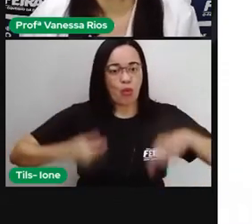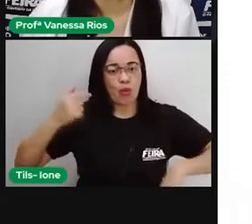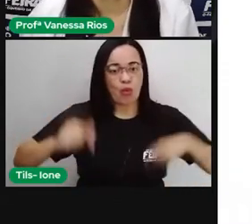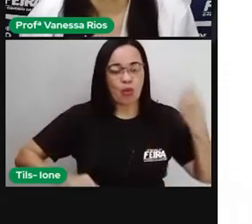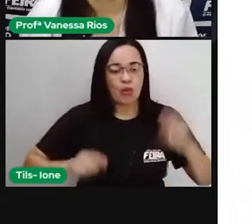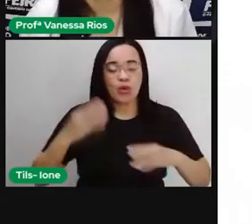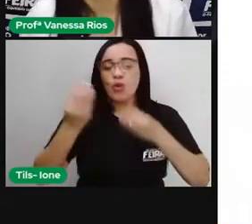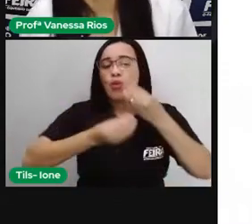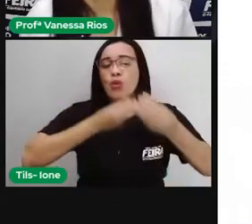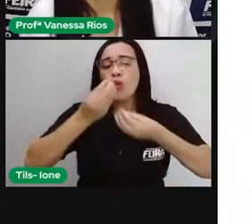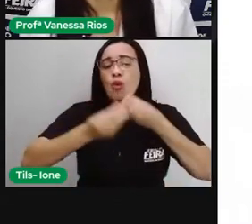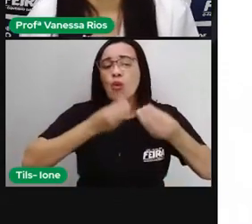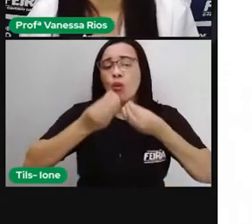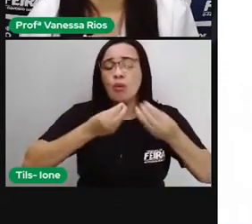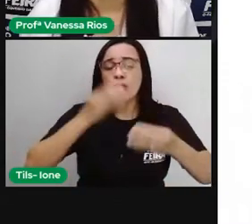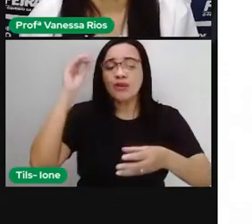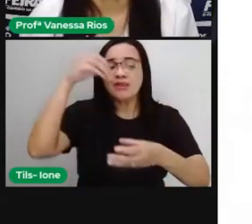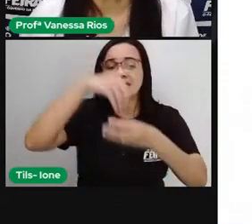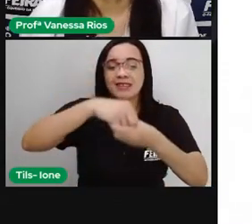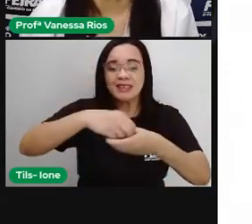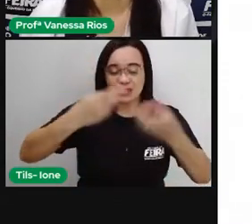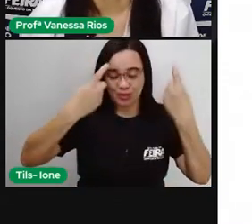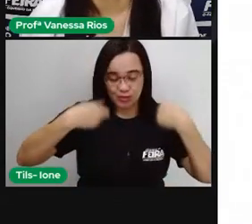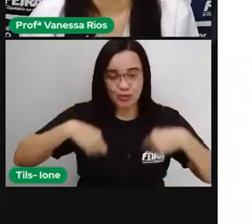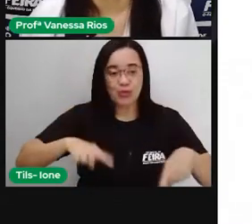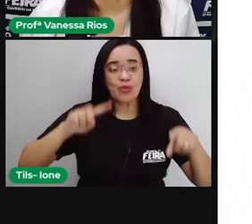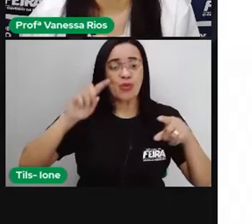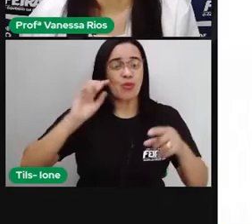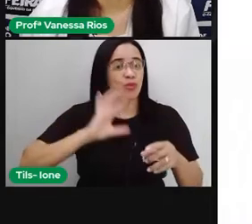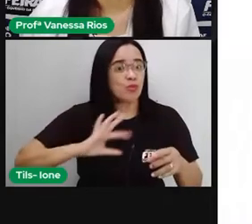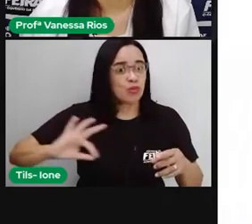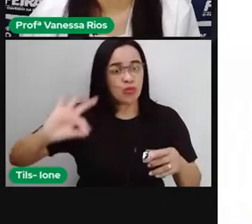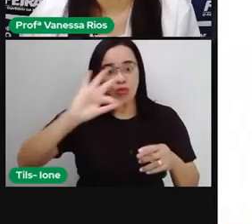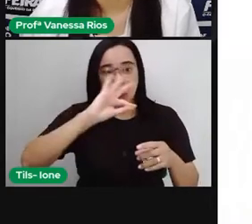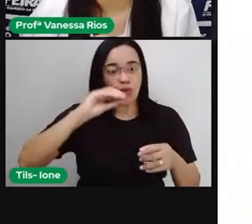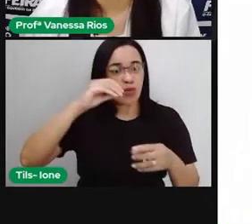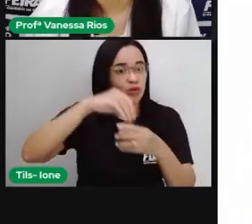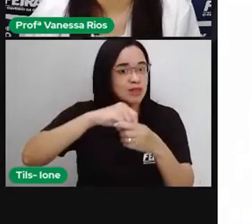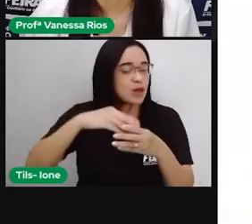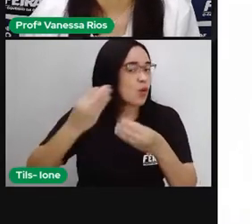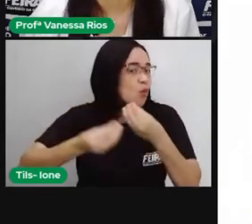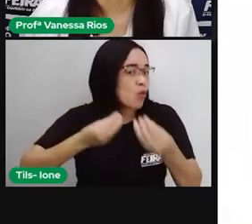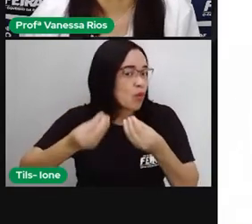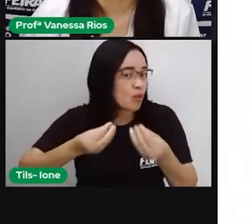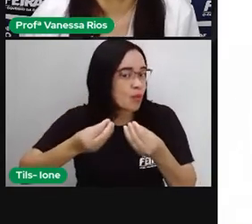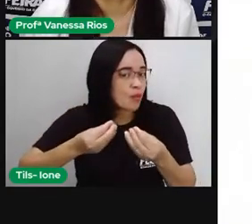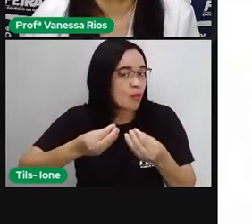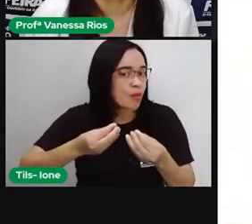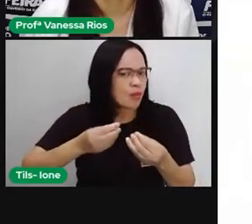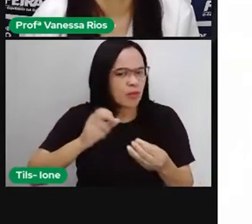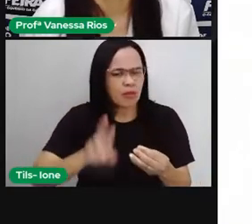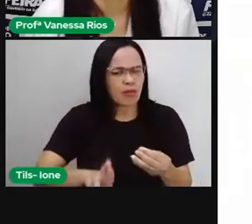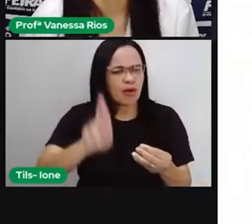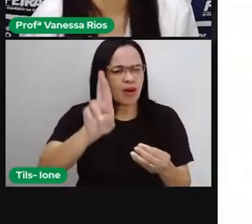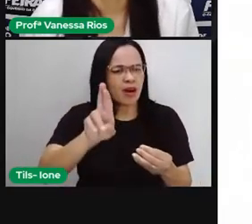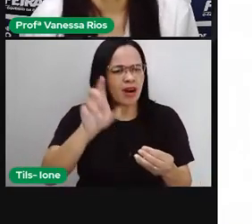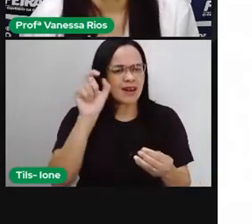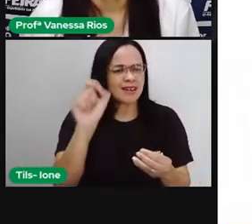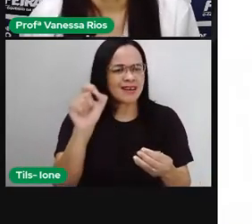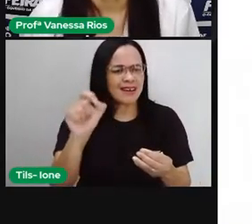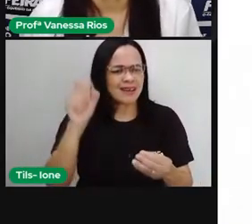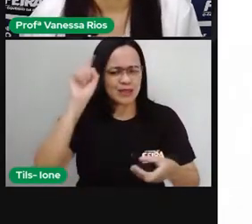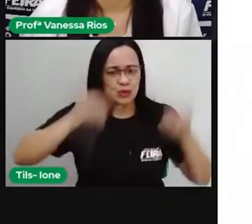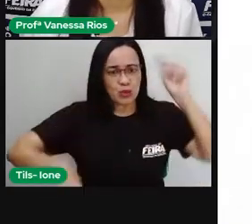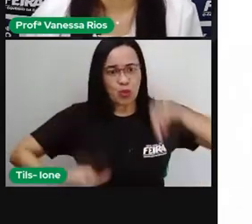passa, ele circula por todo o nosso corpo, o é que faz isso? Quem é responsável por essa circulação?